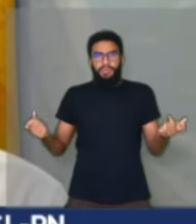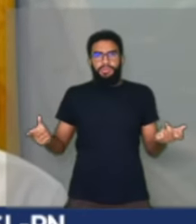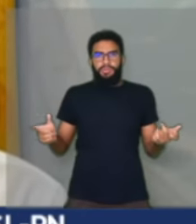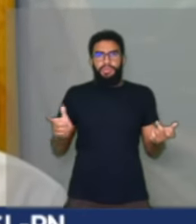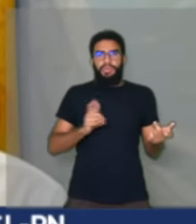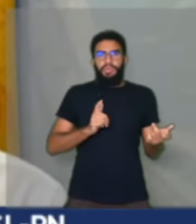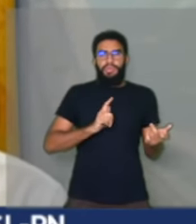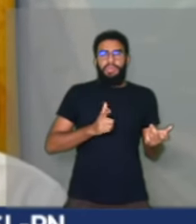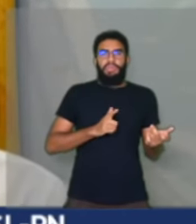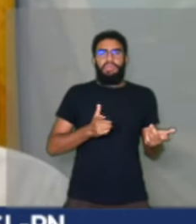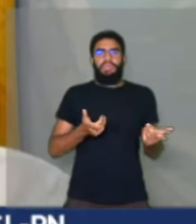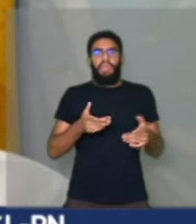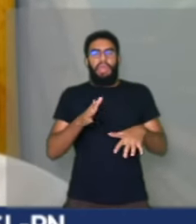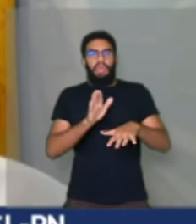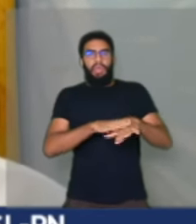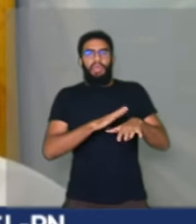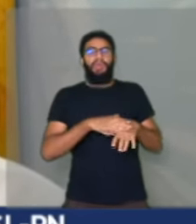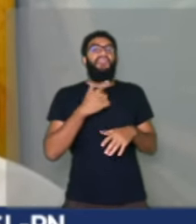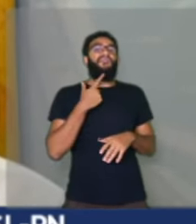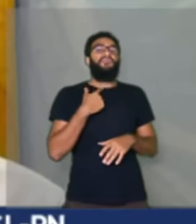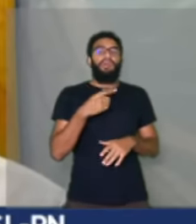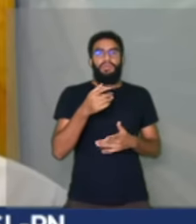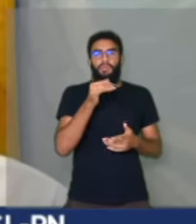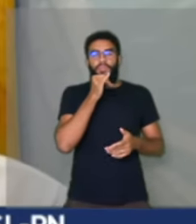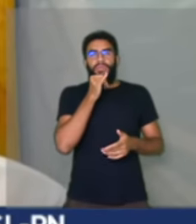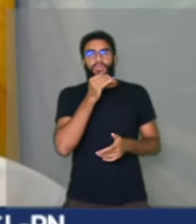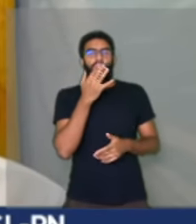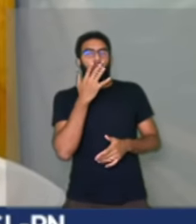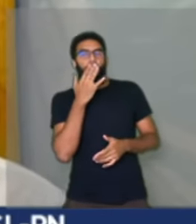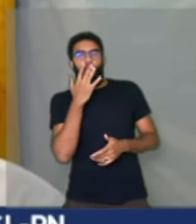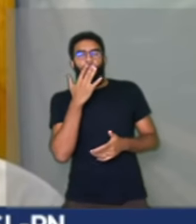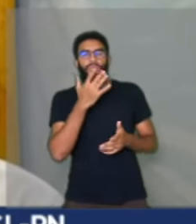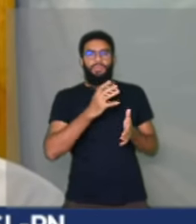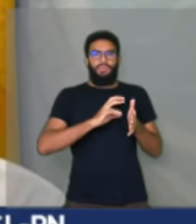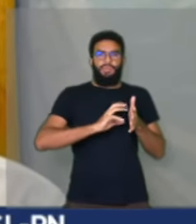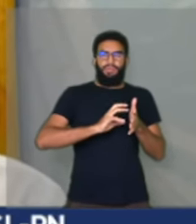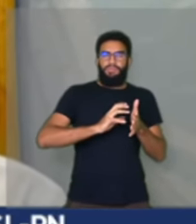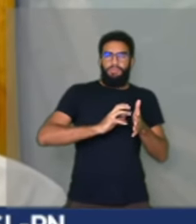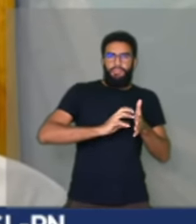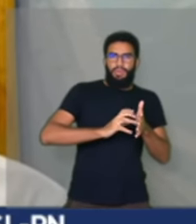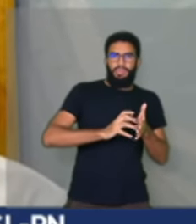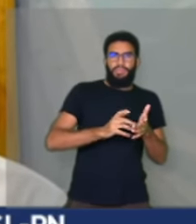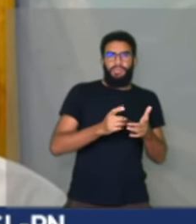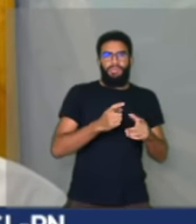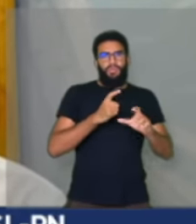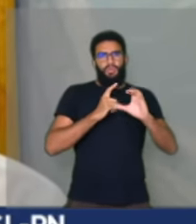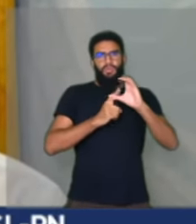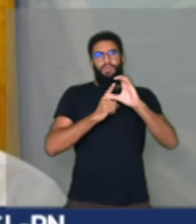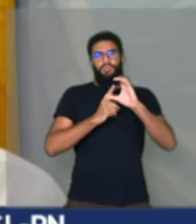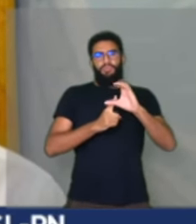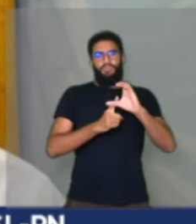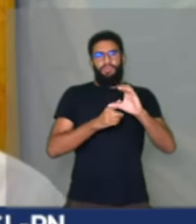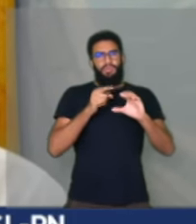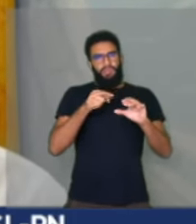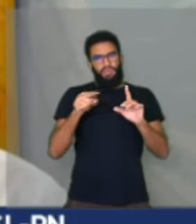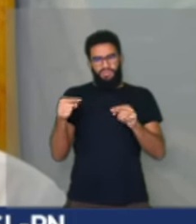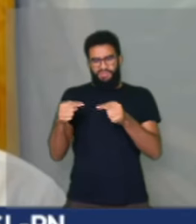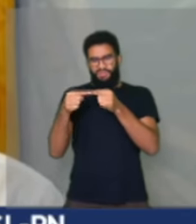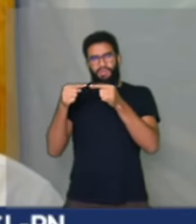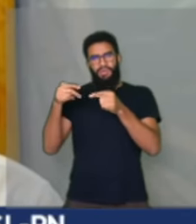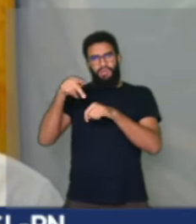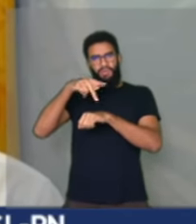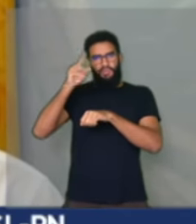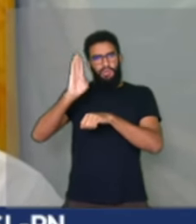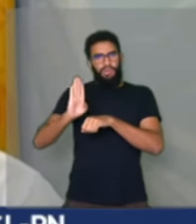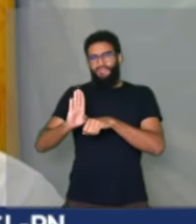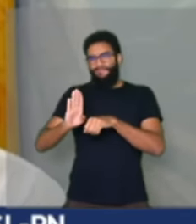são as bandeiras do Brasil. Cores de Partido Comunista, cores de foice e martelo. Isso não tem nada a ver com o nosso país. Tá certo? Muito obrigado, senhor